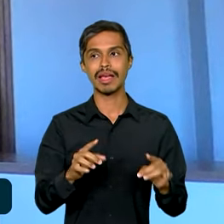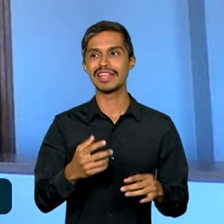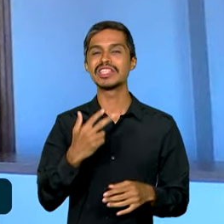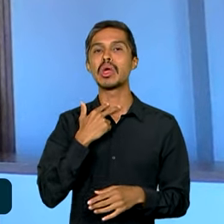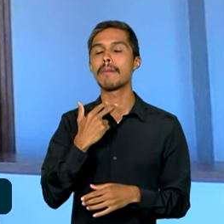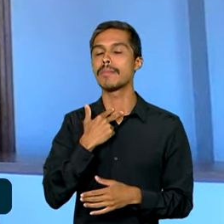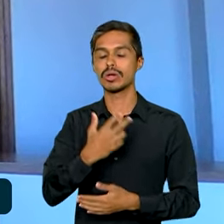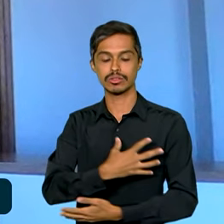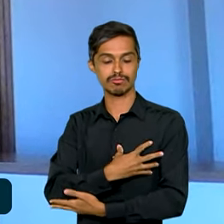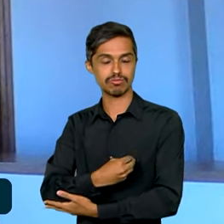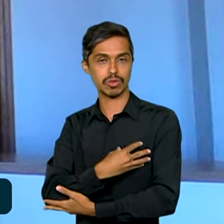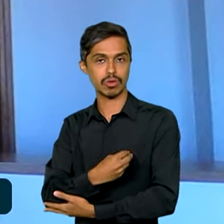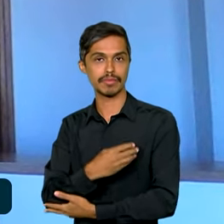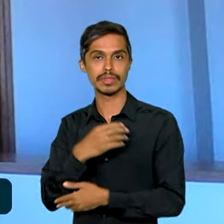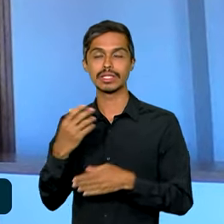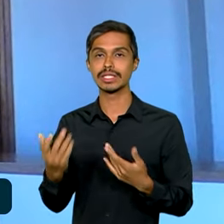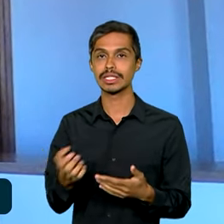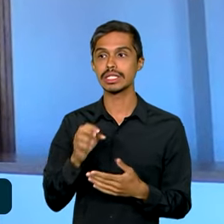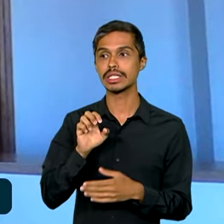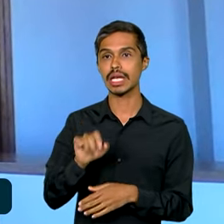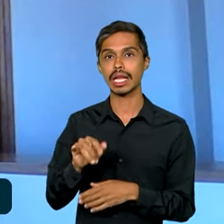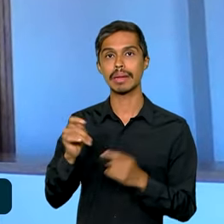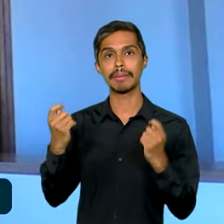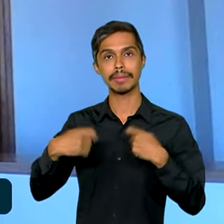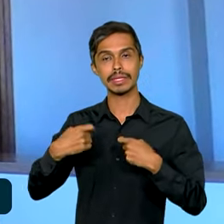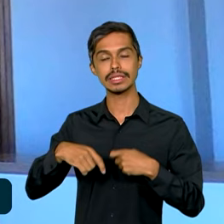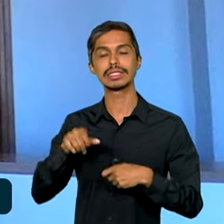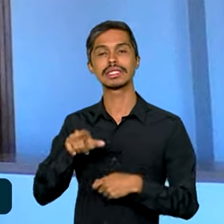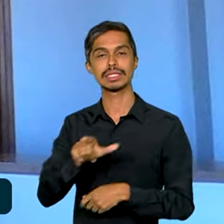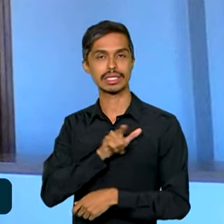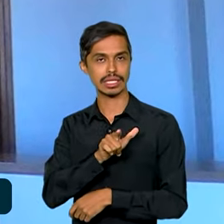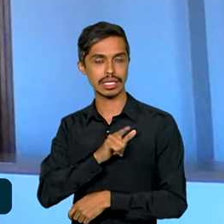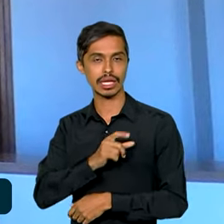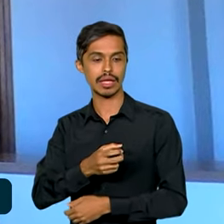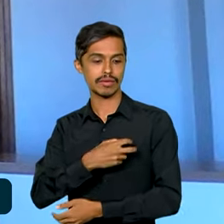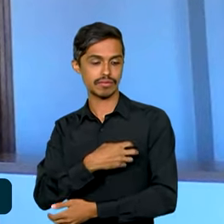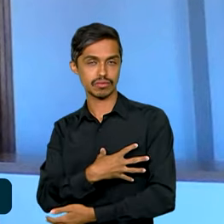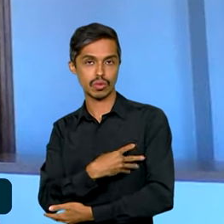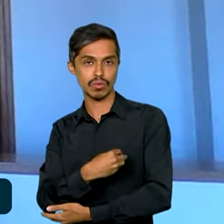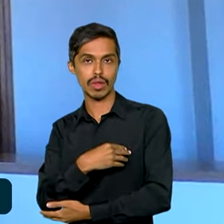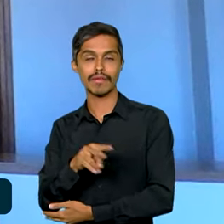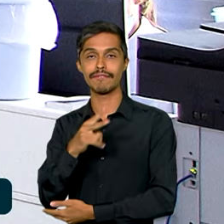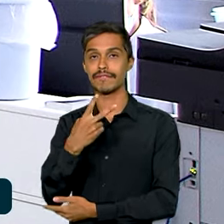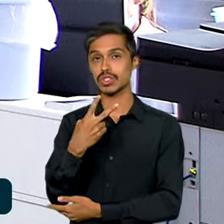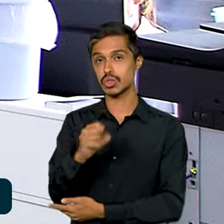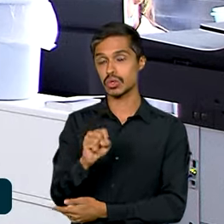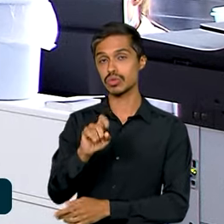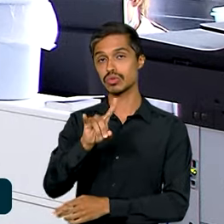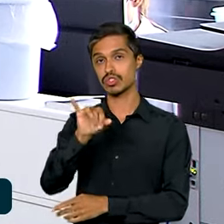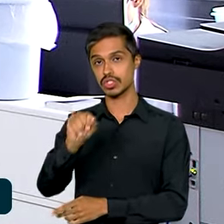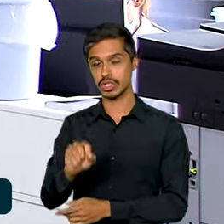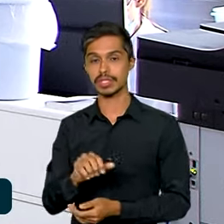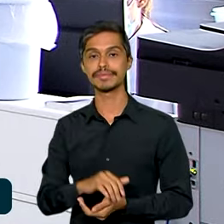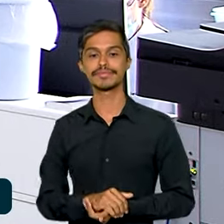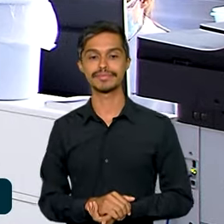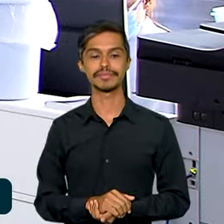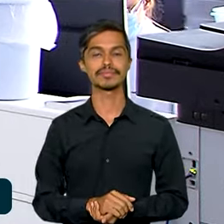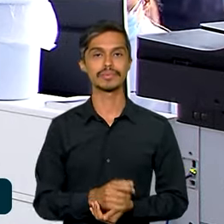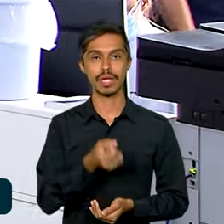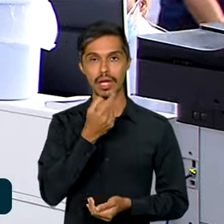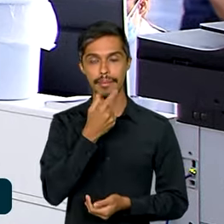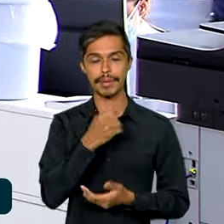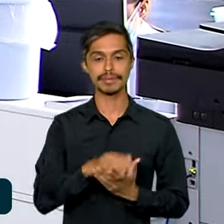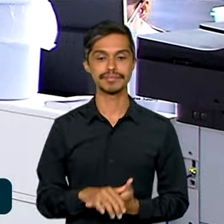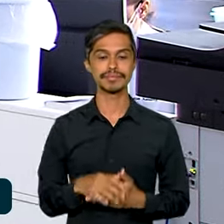amamentar e a criança vai ter que ser medicada com antirretroviral por 28 dias. Graças ao trabalho conjunto